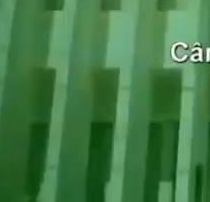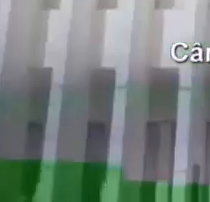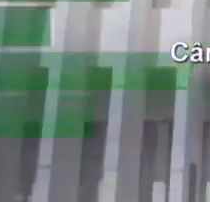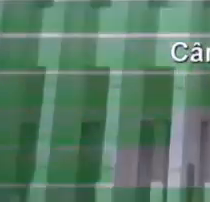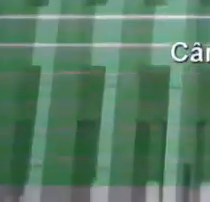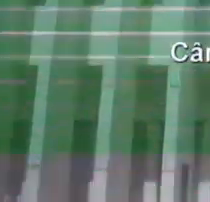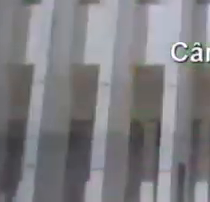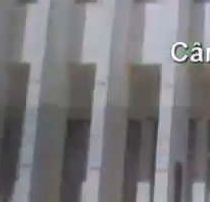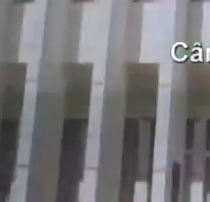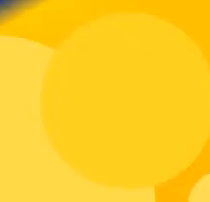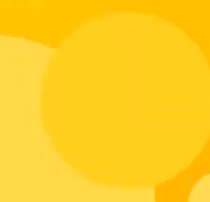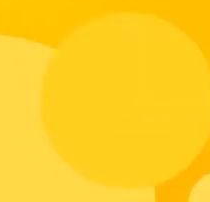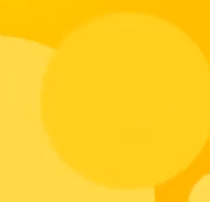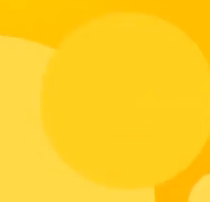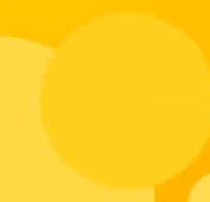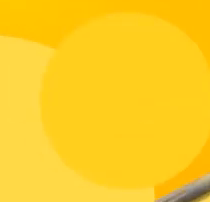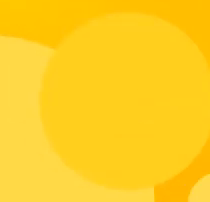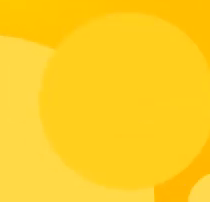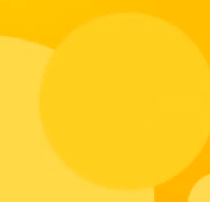um excelente noite